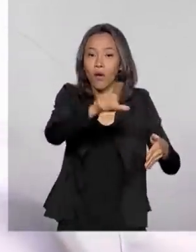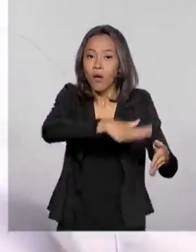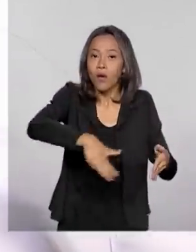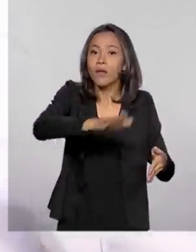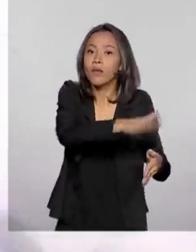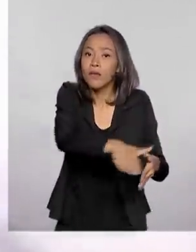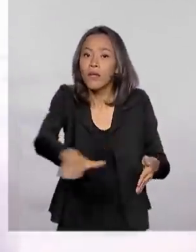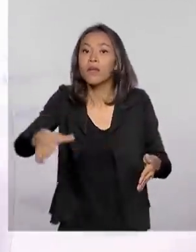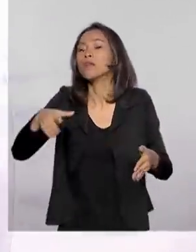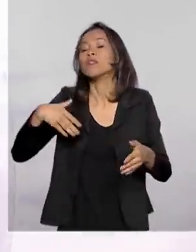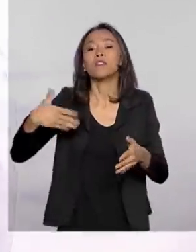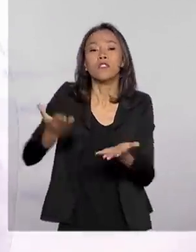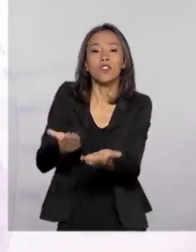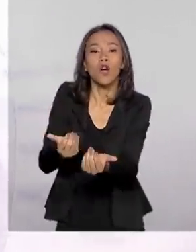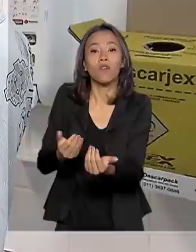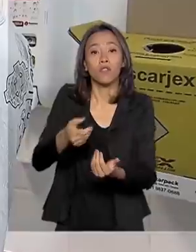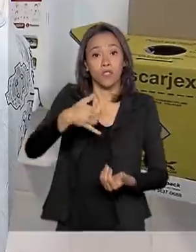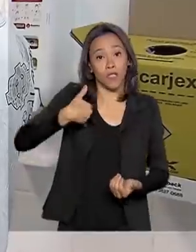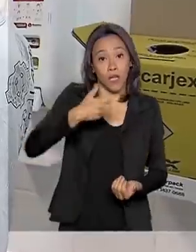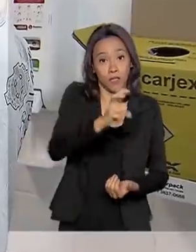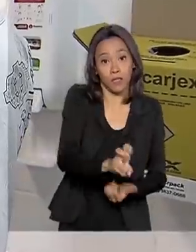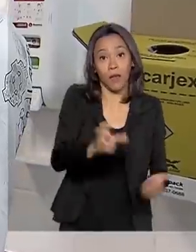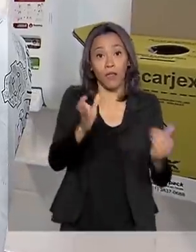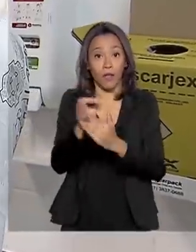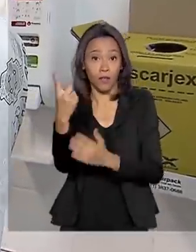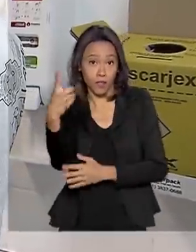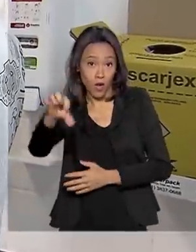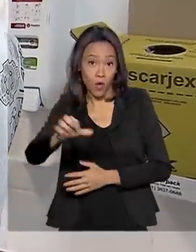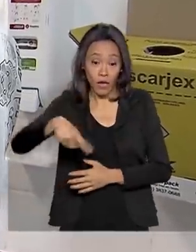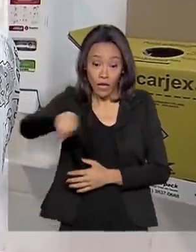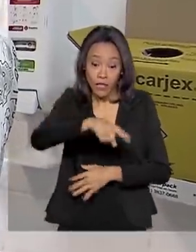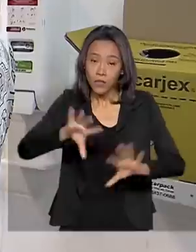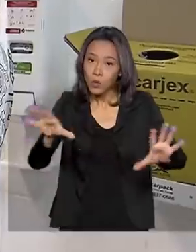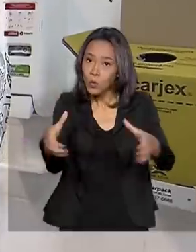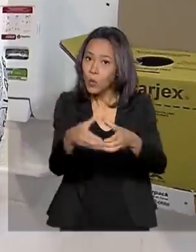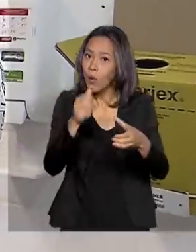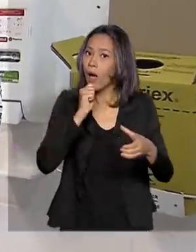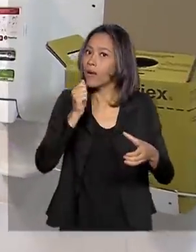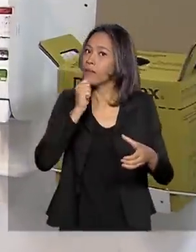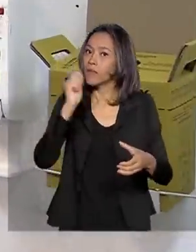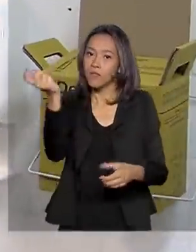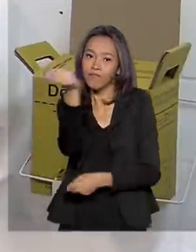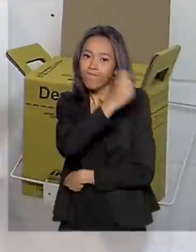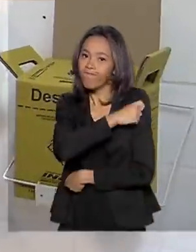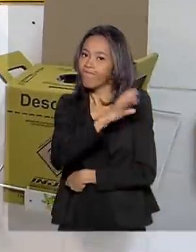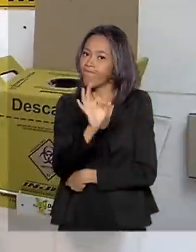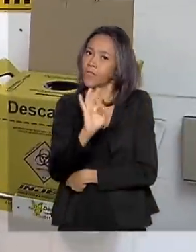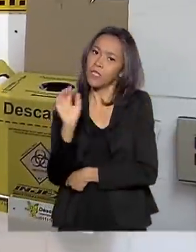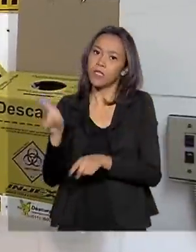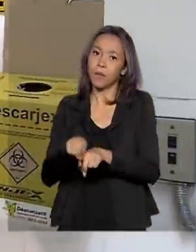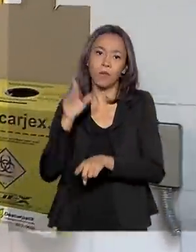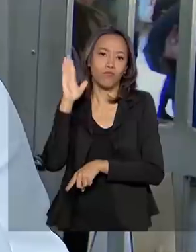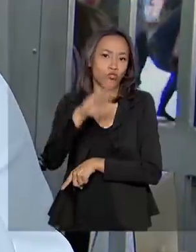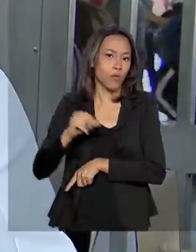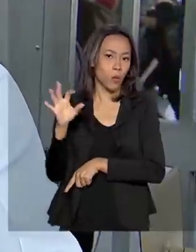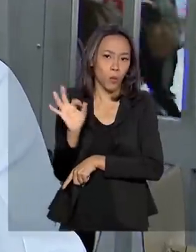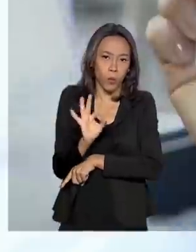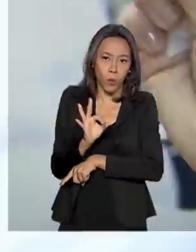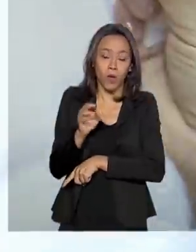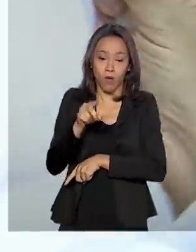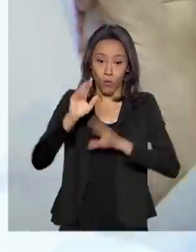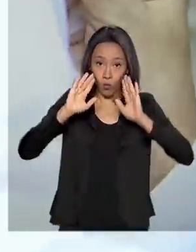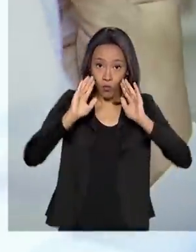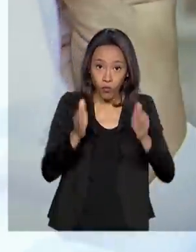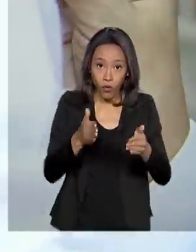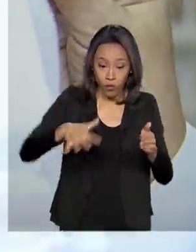de 5 a 19 anos, um grupo que não foi ainda vacinado nem convocado. A campanha, voltada para esse público,